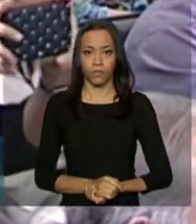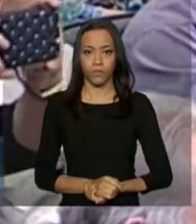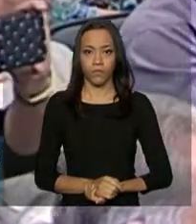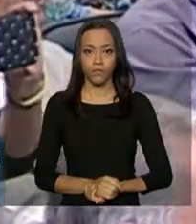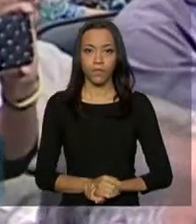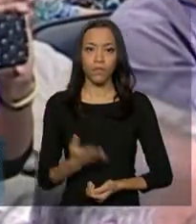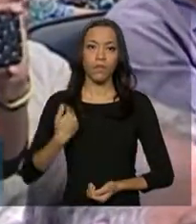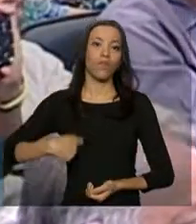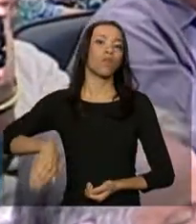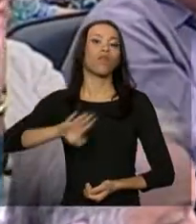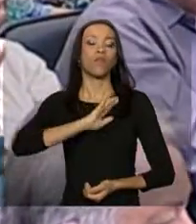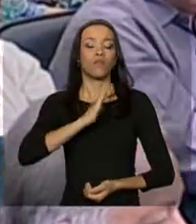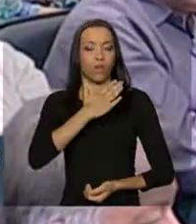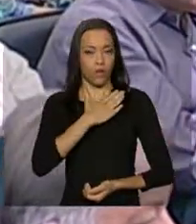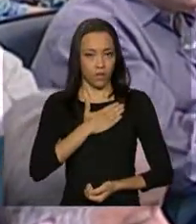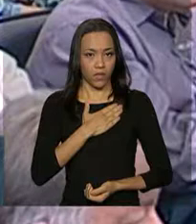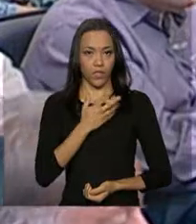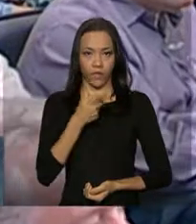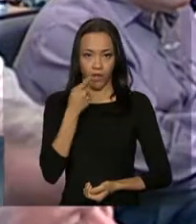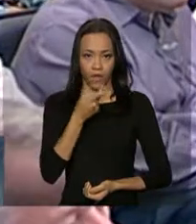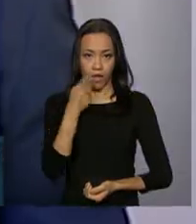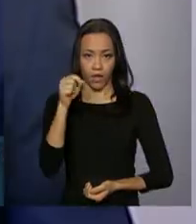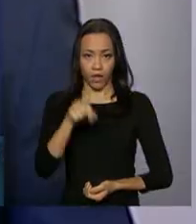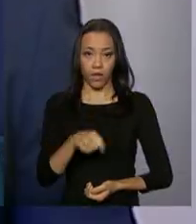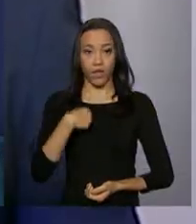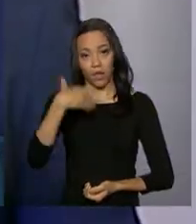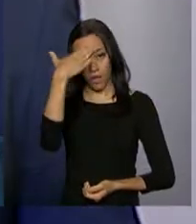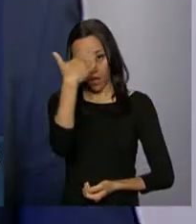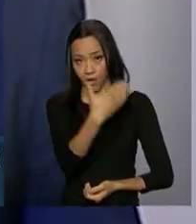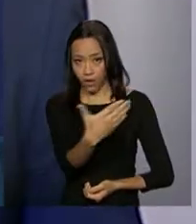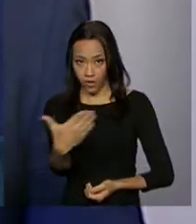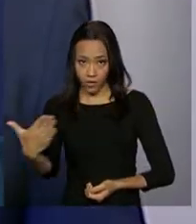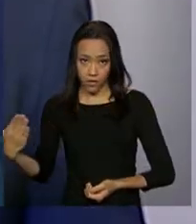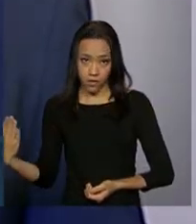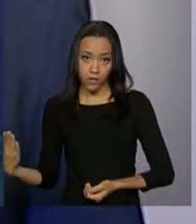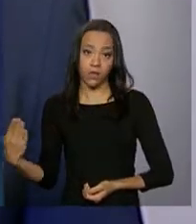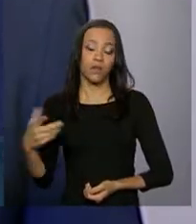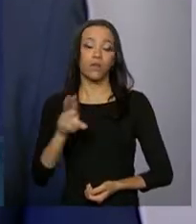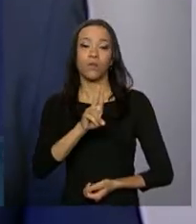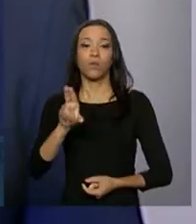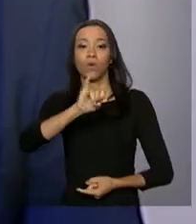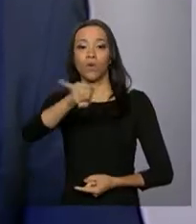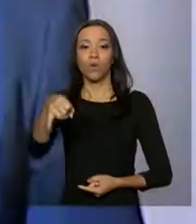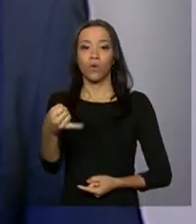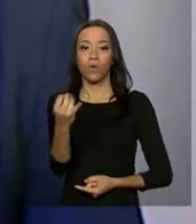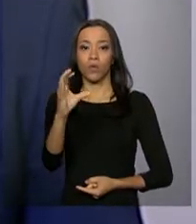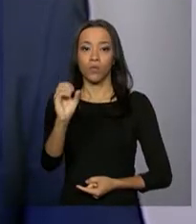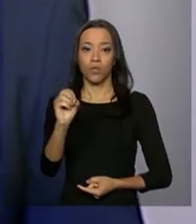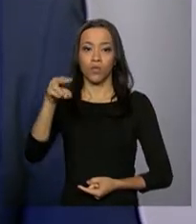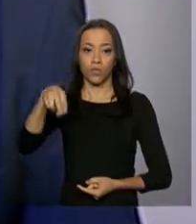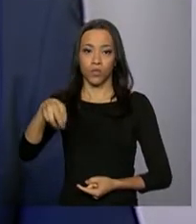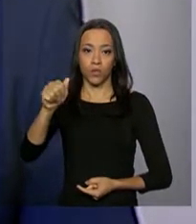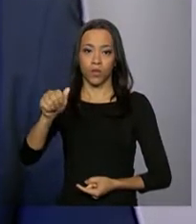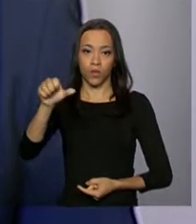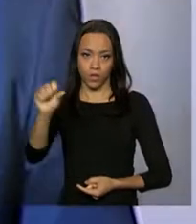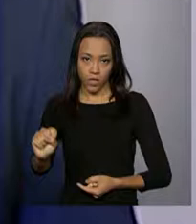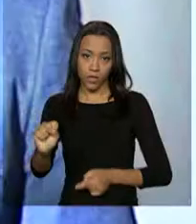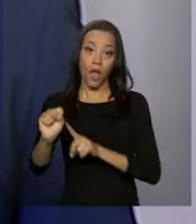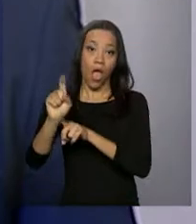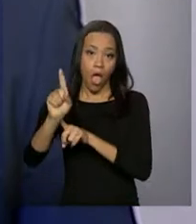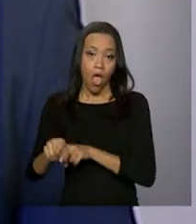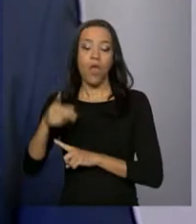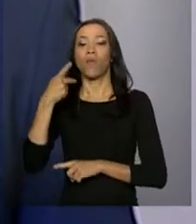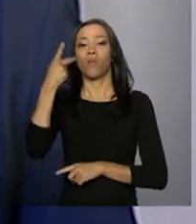Nós gostaríamos de registrar e agradecer a presença do senhor Jonas Ratier Moreno, Procurador do